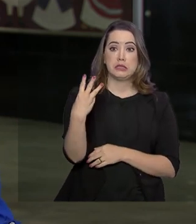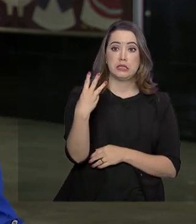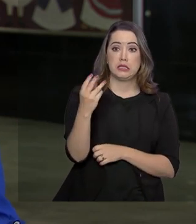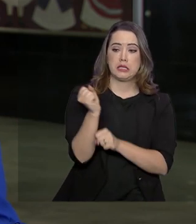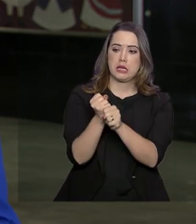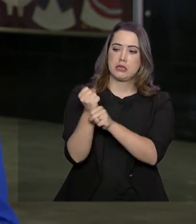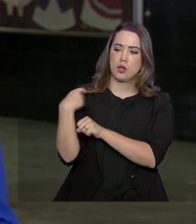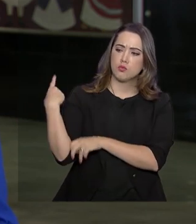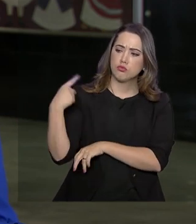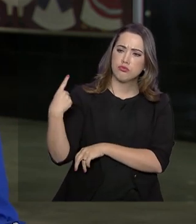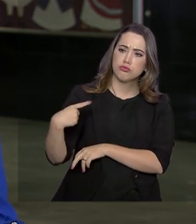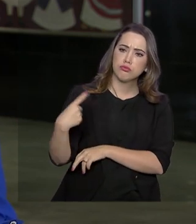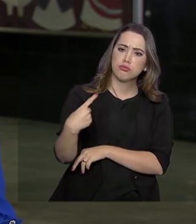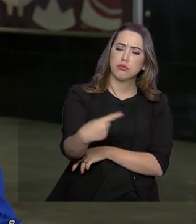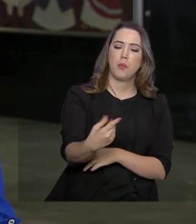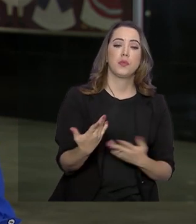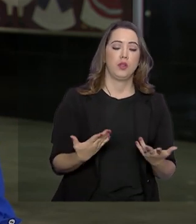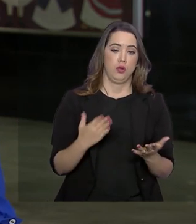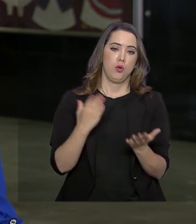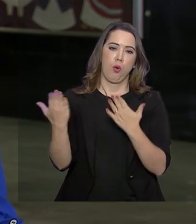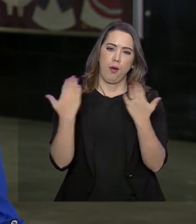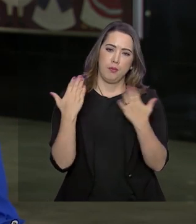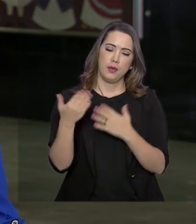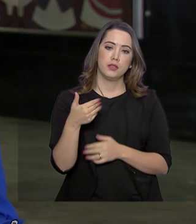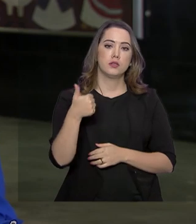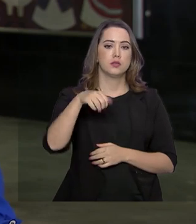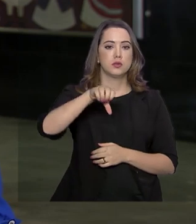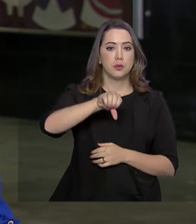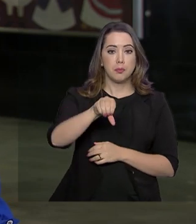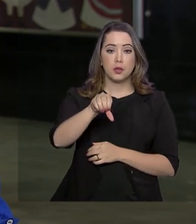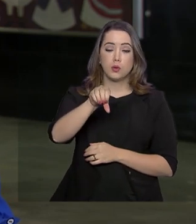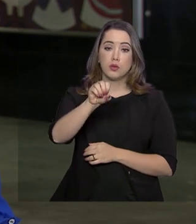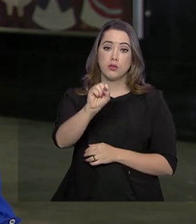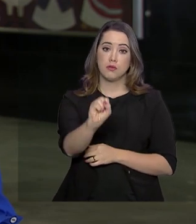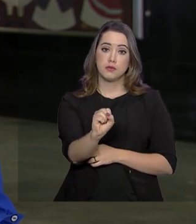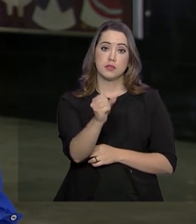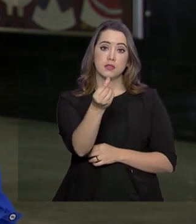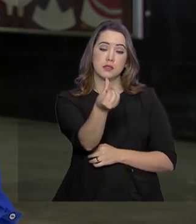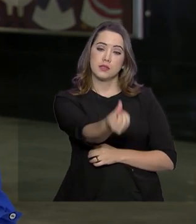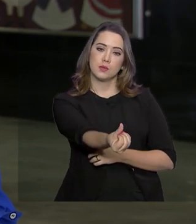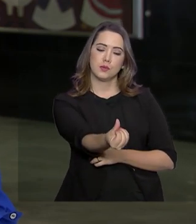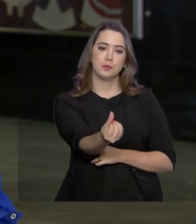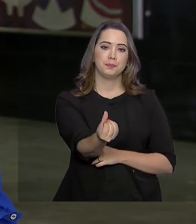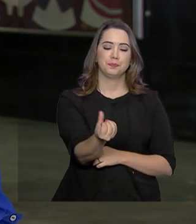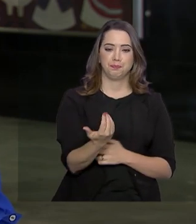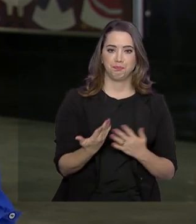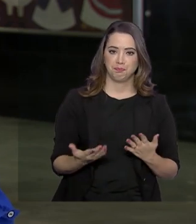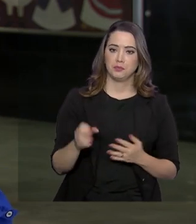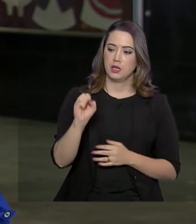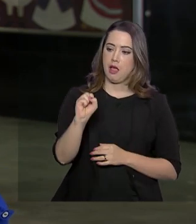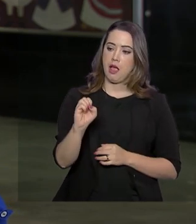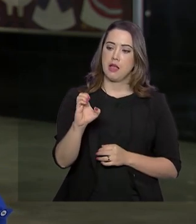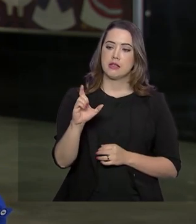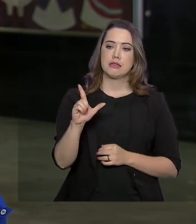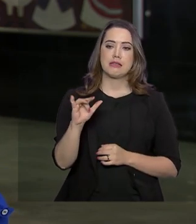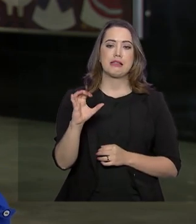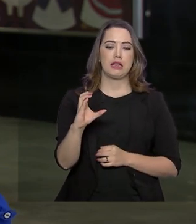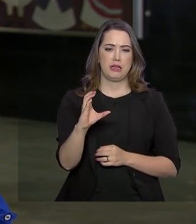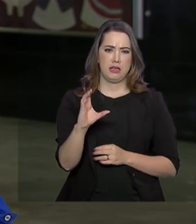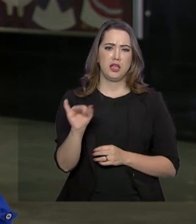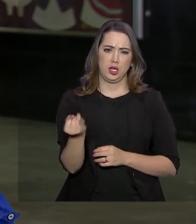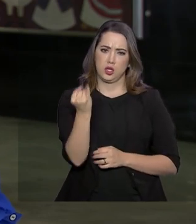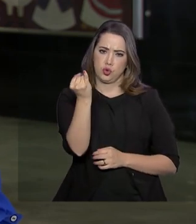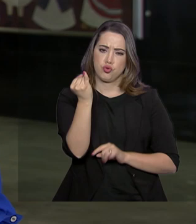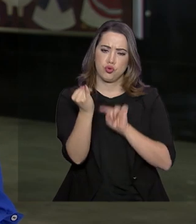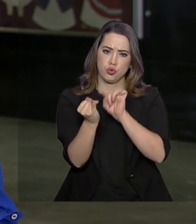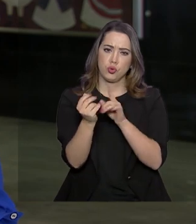série histórica do COPOM começou em 1986. A Selic é o principal instrumento de